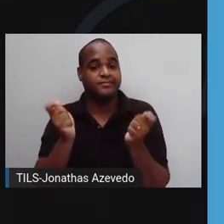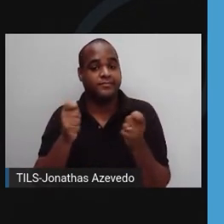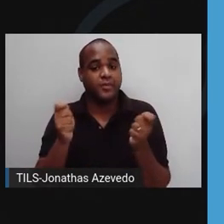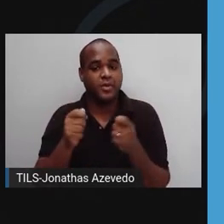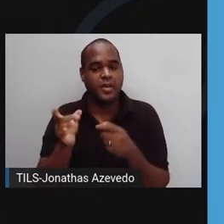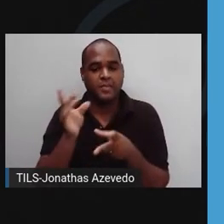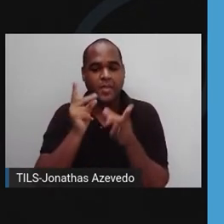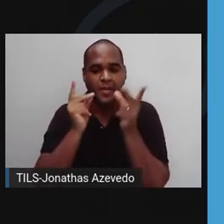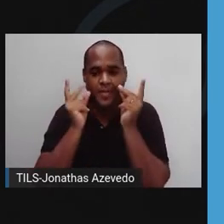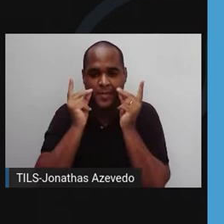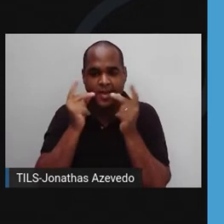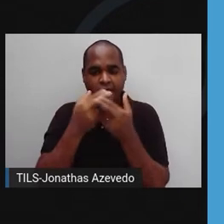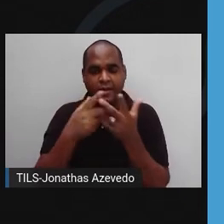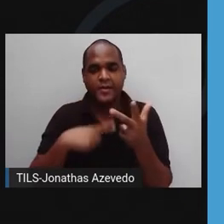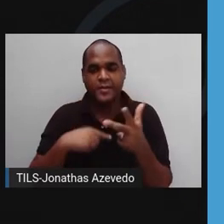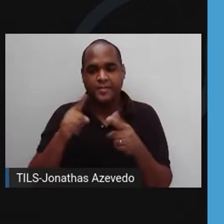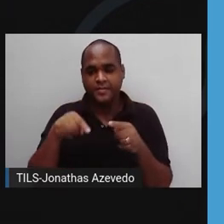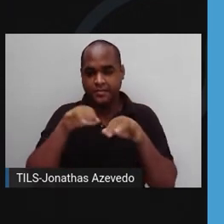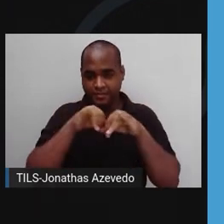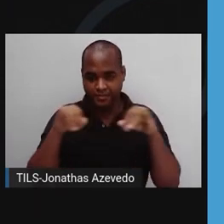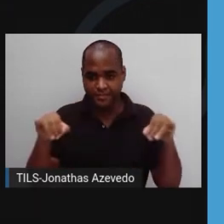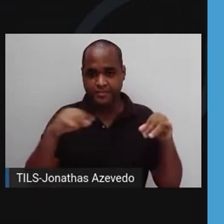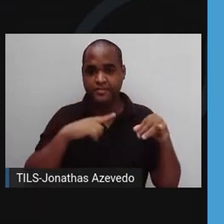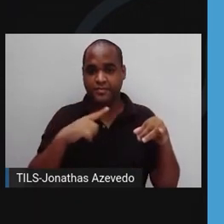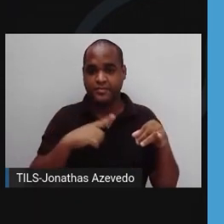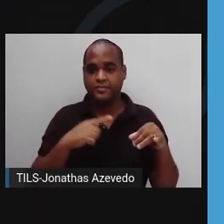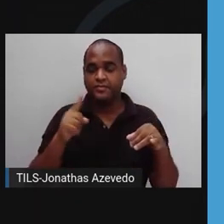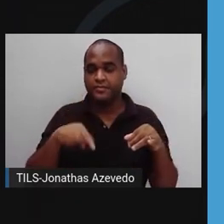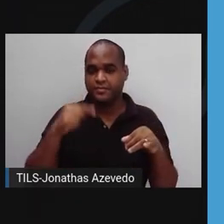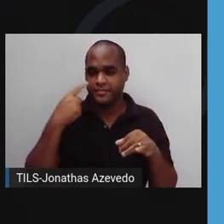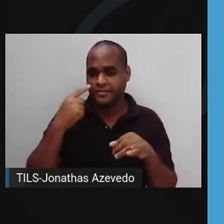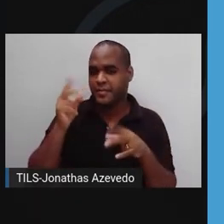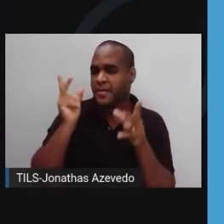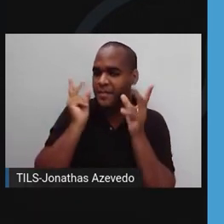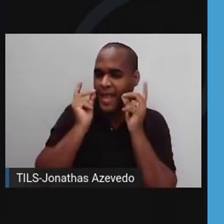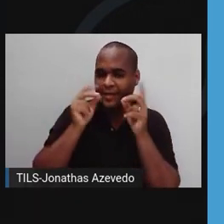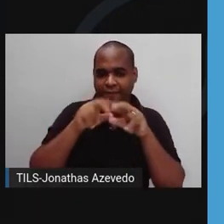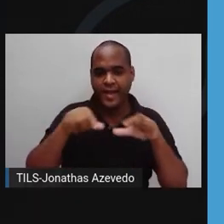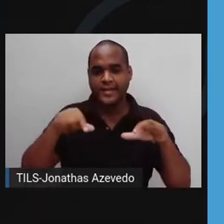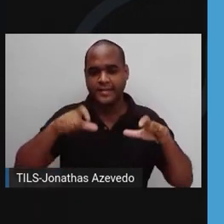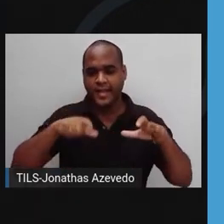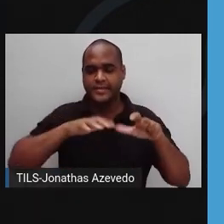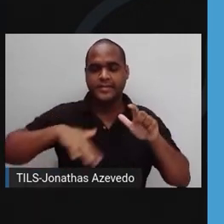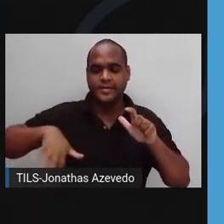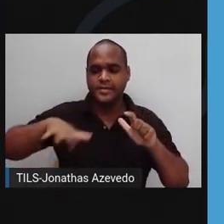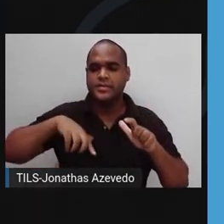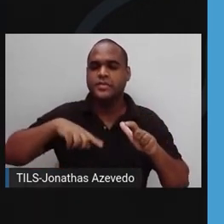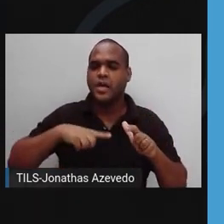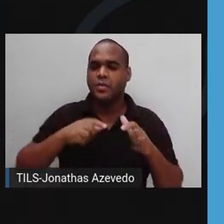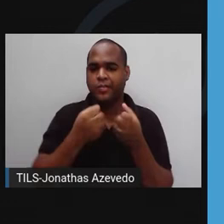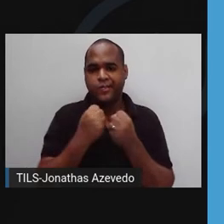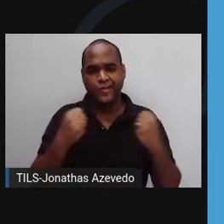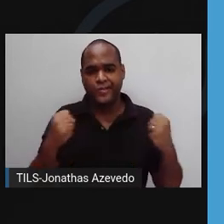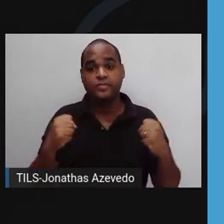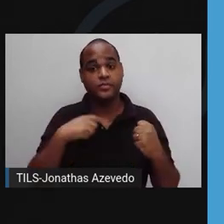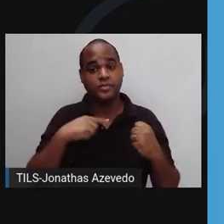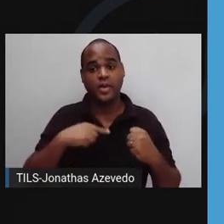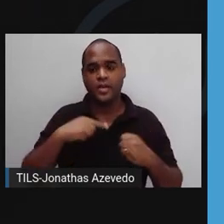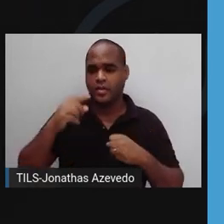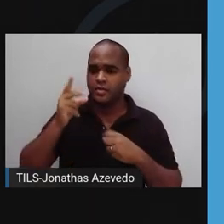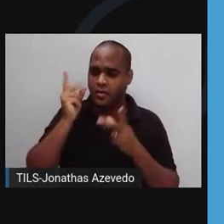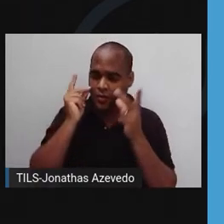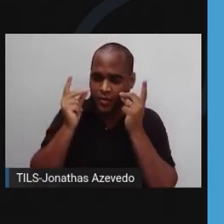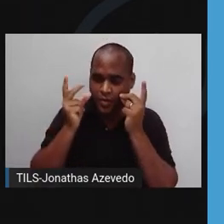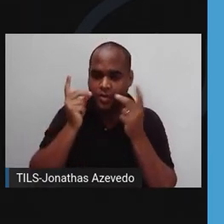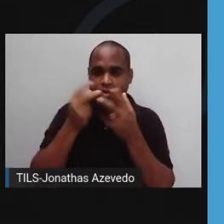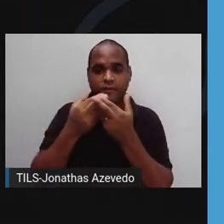No entanto, apesar das notícias geralmente mostrarem grandes pedaços de plástico no mar, a maioria do plástico no oceano não é grande. Nossas sacolas e garrafas de